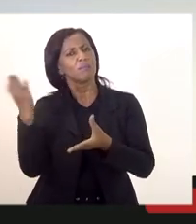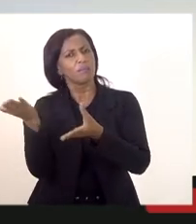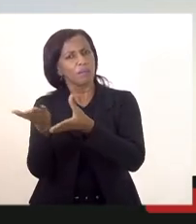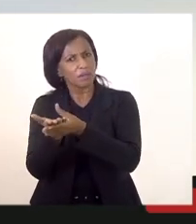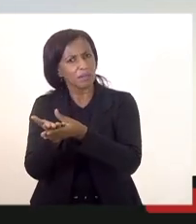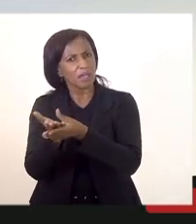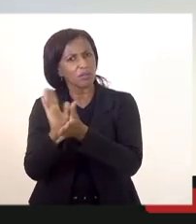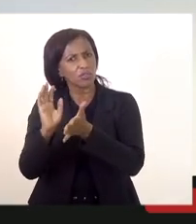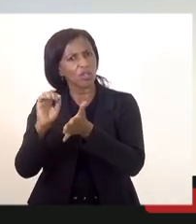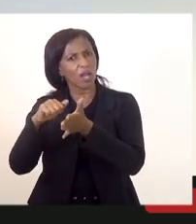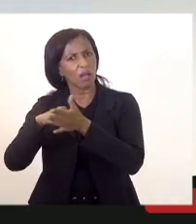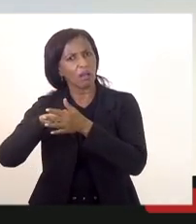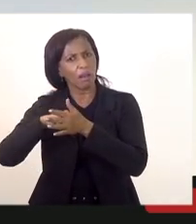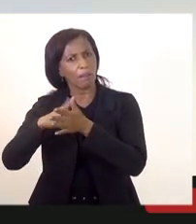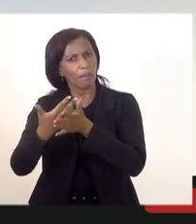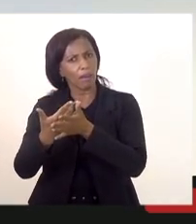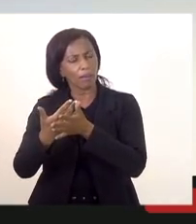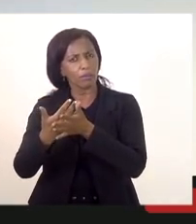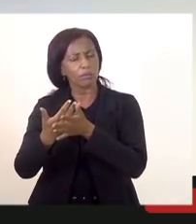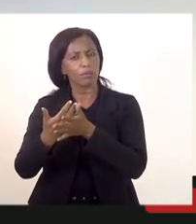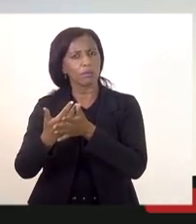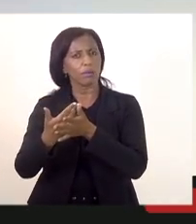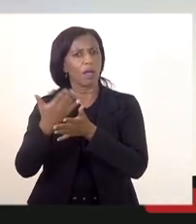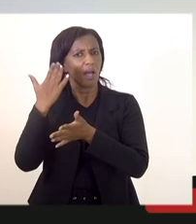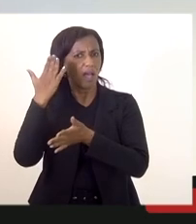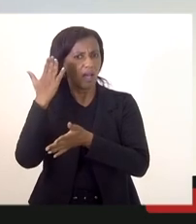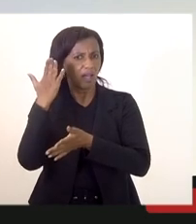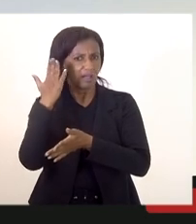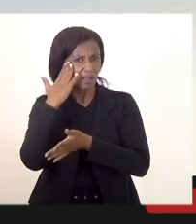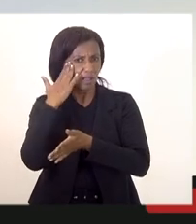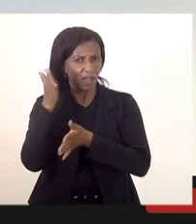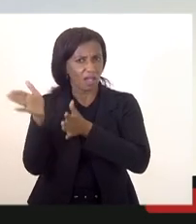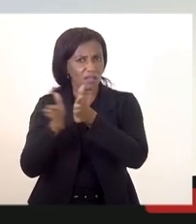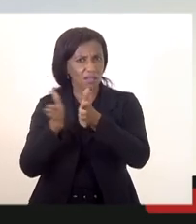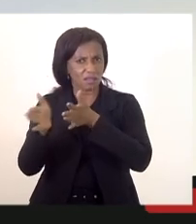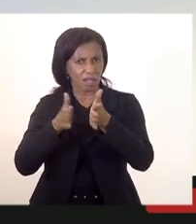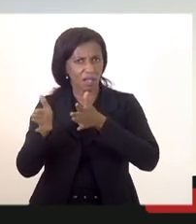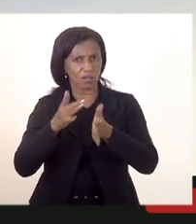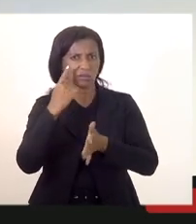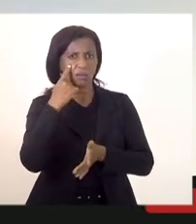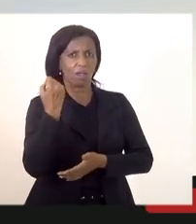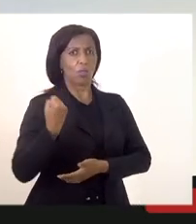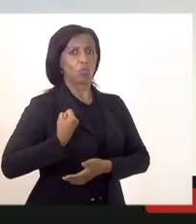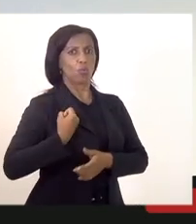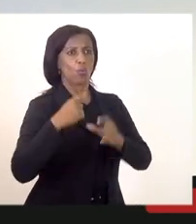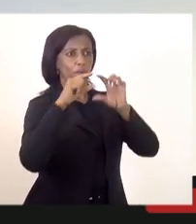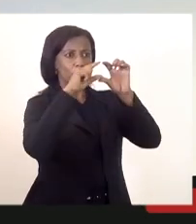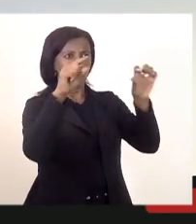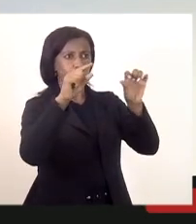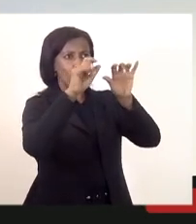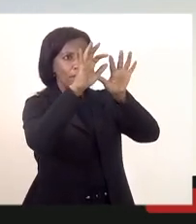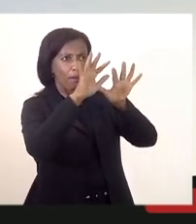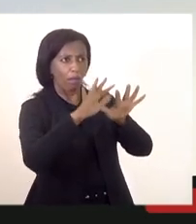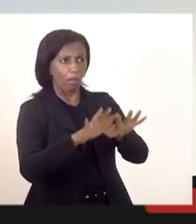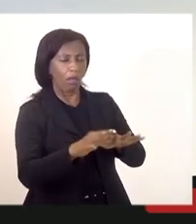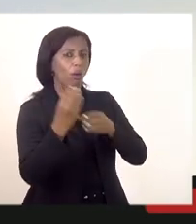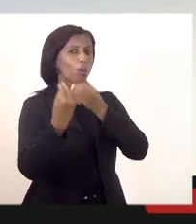está aberto está em andamento a gente tem acesso a esse número de processo como seria feito dessa forma